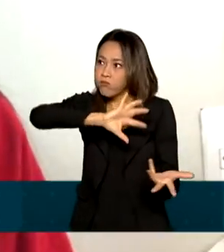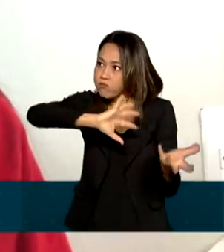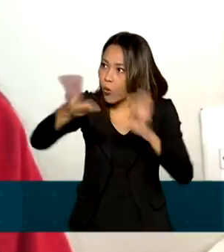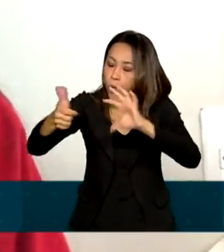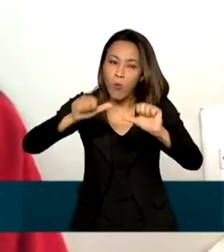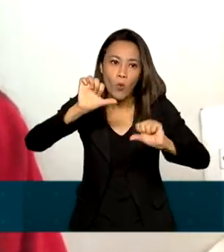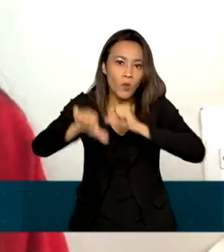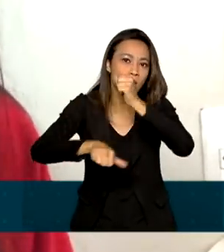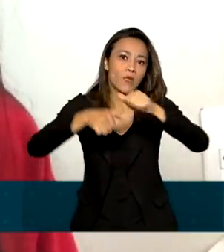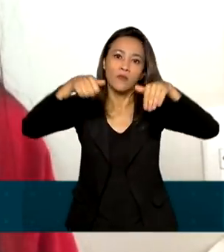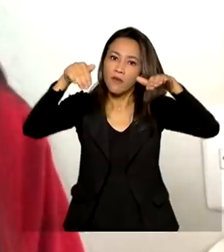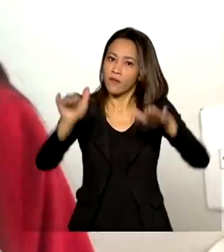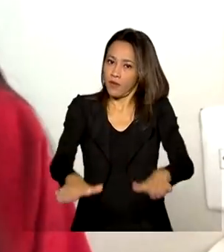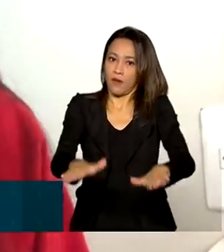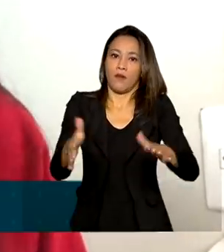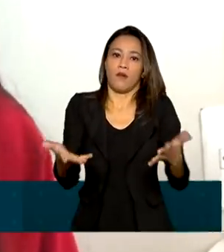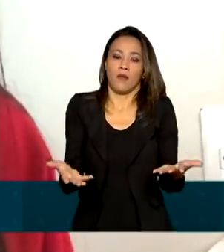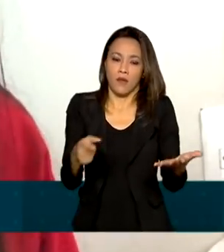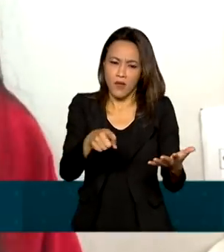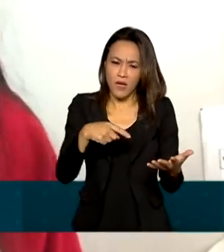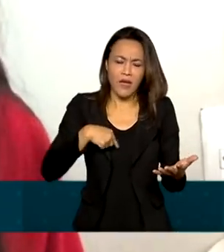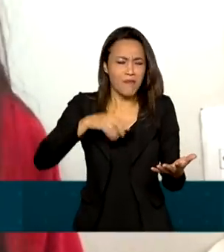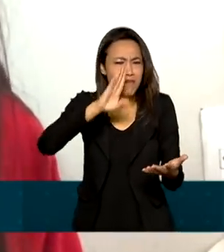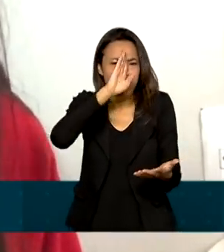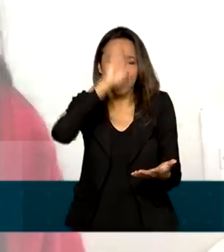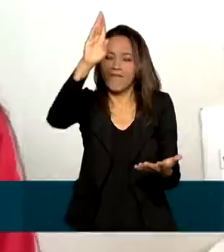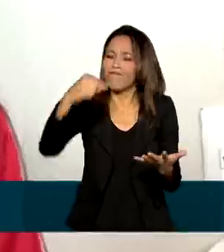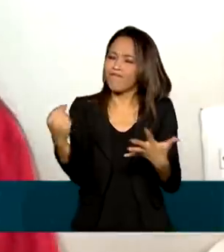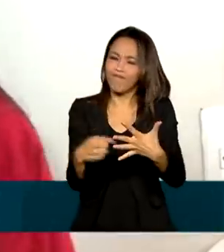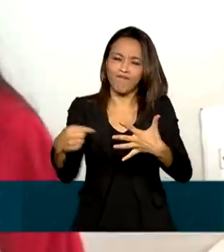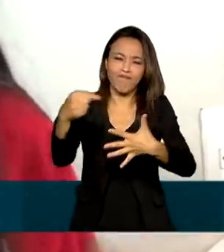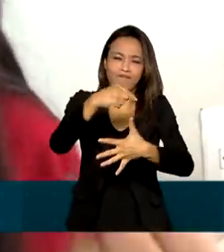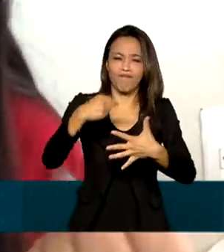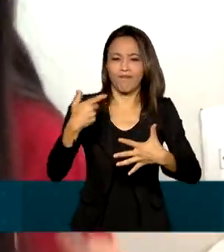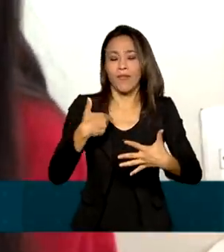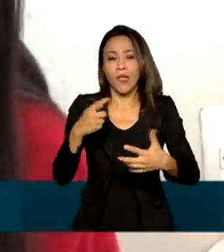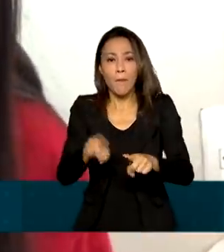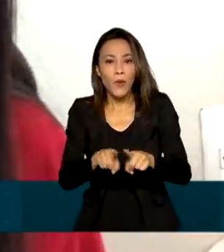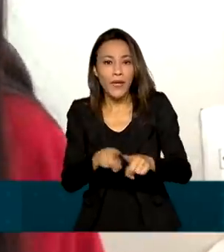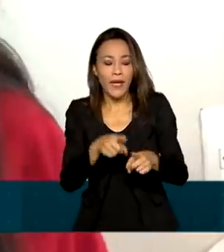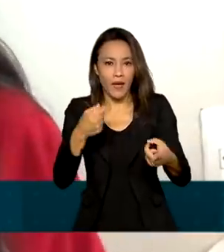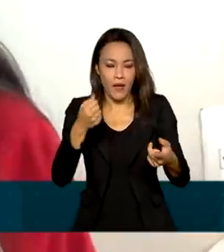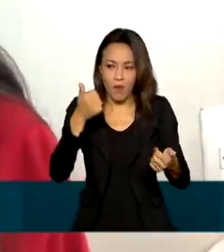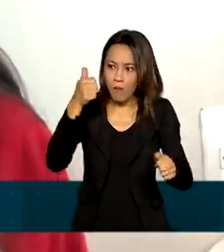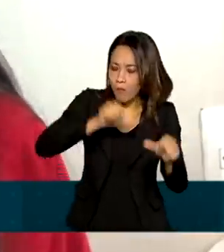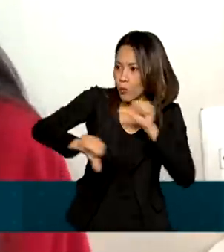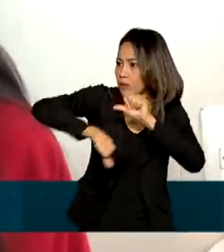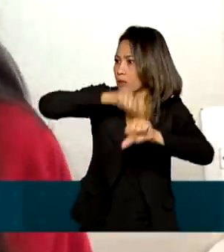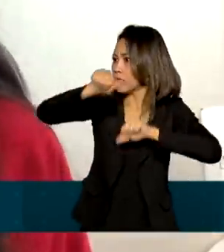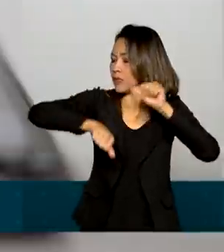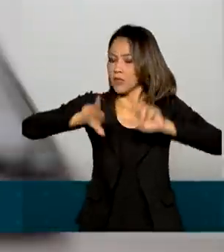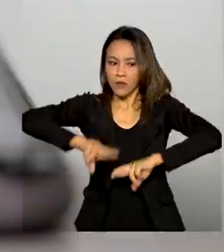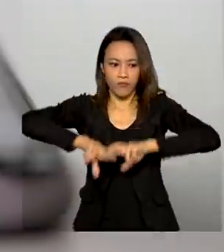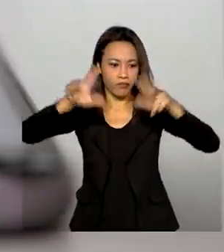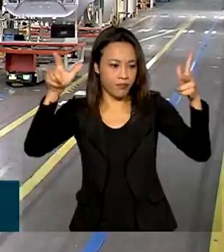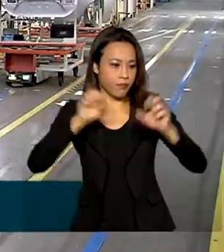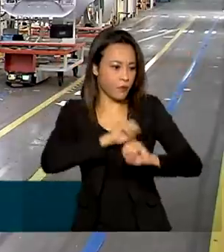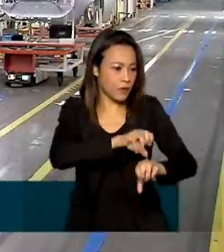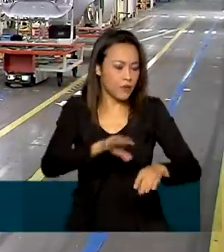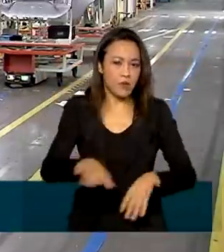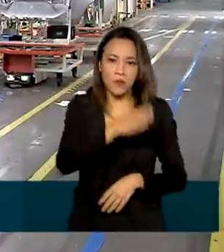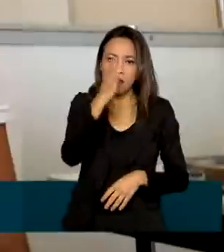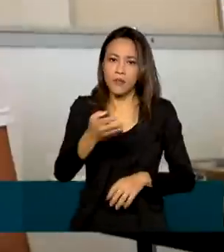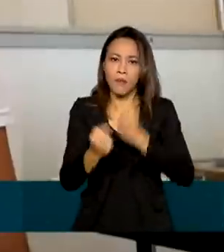Acho que ela tem um papel fundamental em diversos setores da nossa vida, porque ela traz um caráter revolucionário para a educação, para a